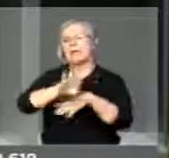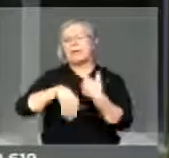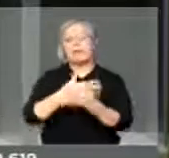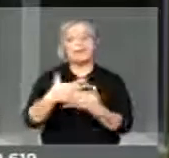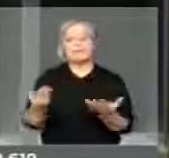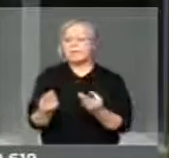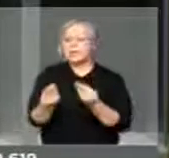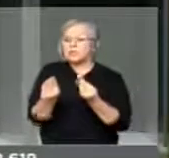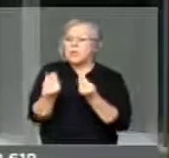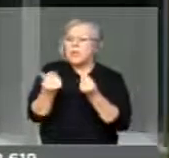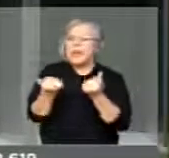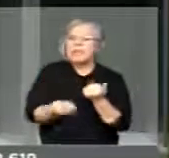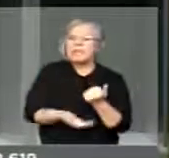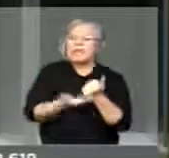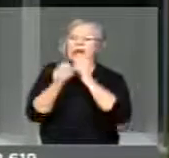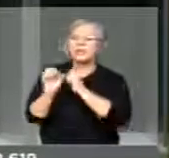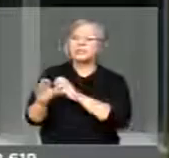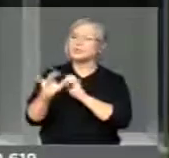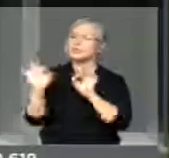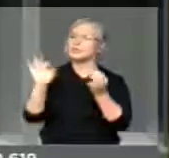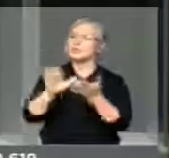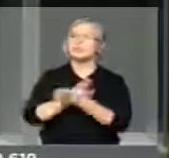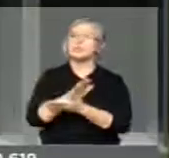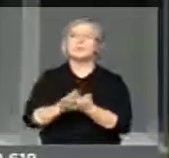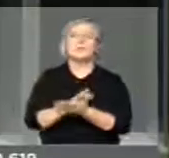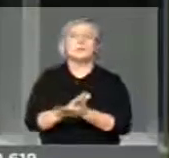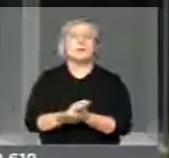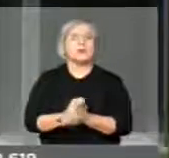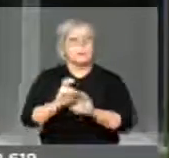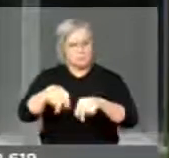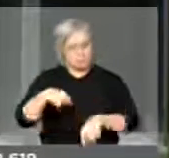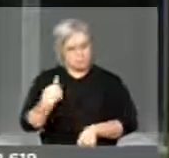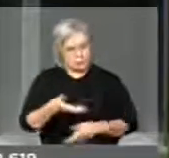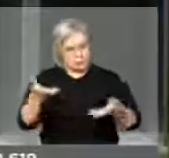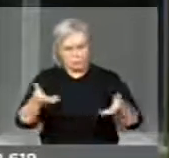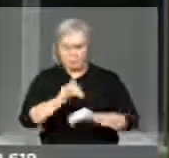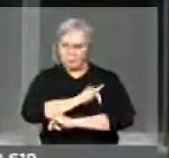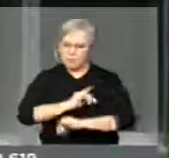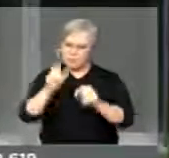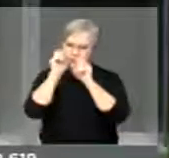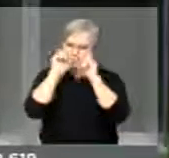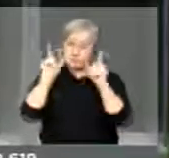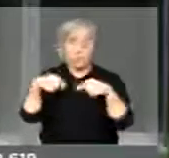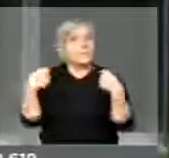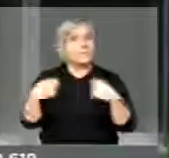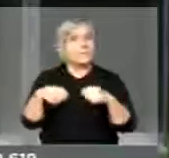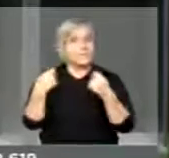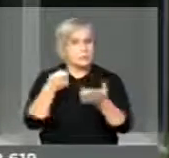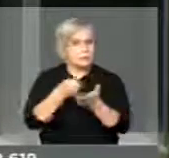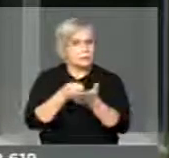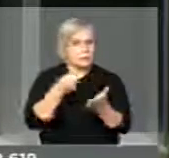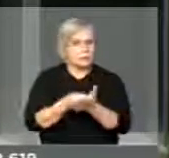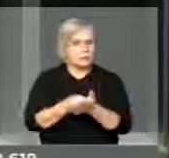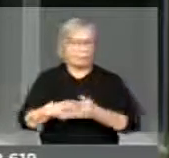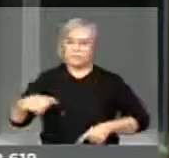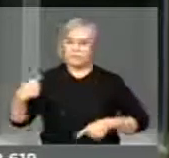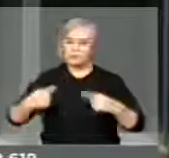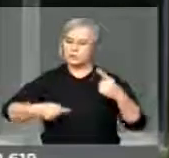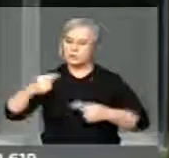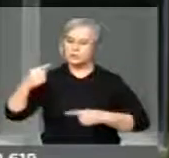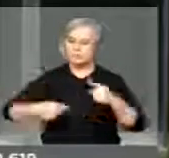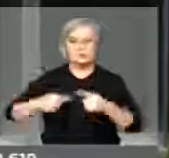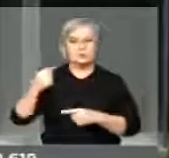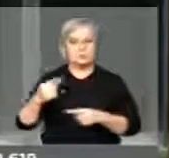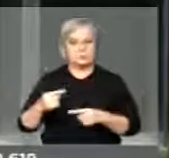qualidade de ensino. Então, nesse sentido, é que nós estamos aqui chamando a atenção para a necessidade de nós discutirmos